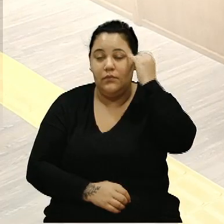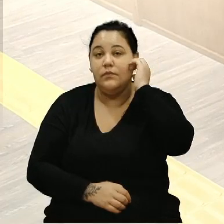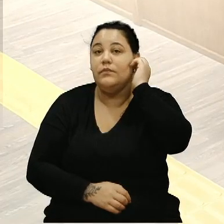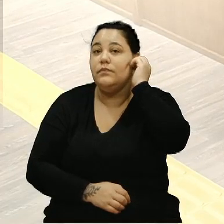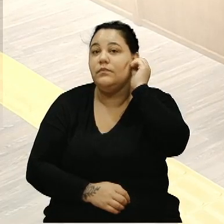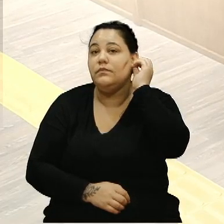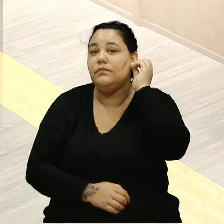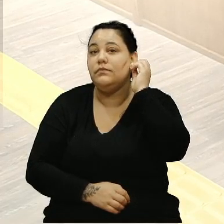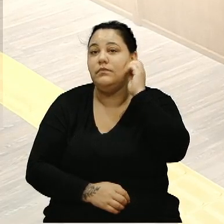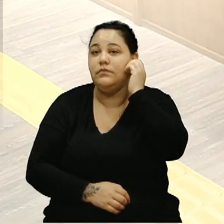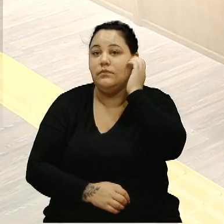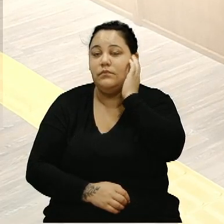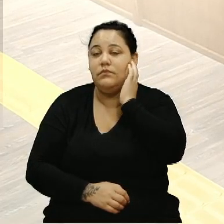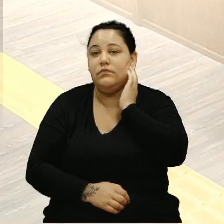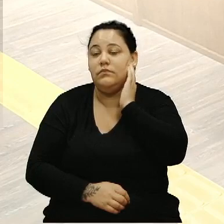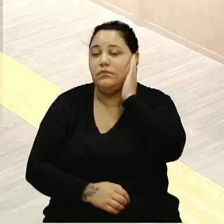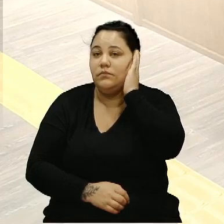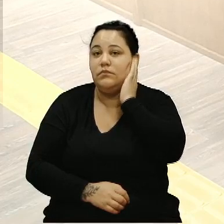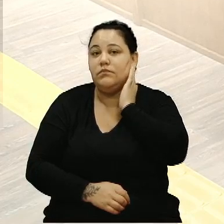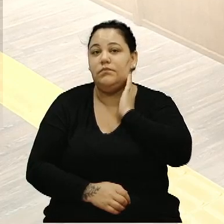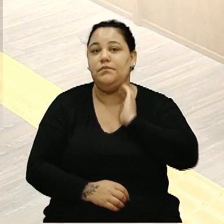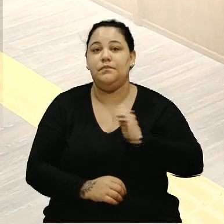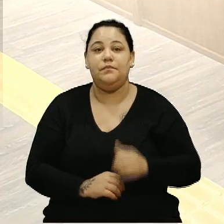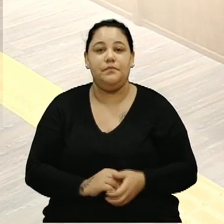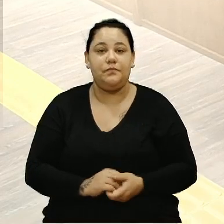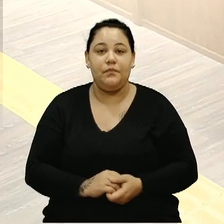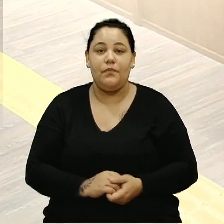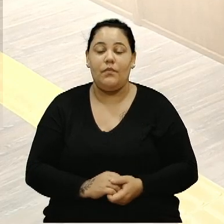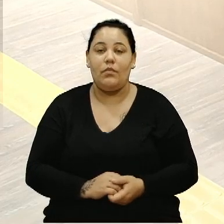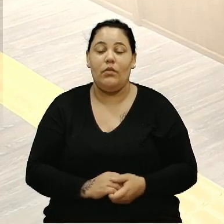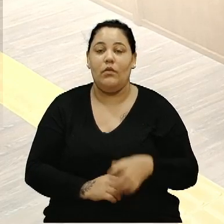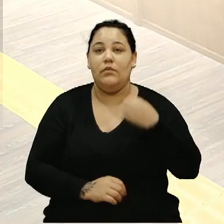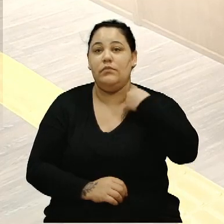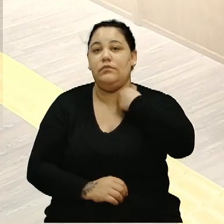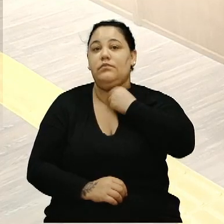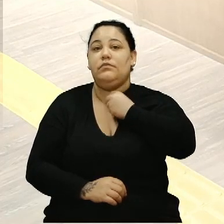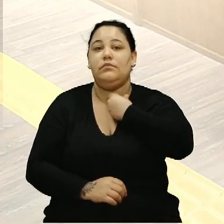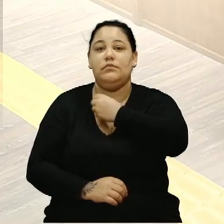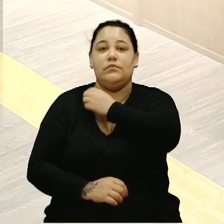voto, Sr. Presidente. Sr. Presidente, novos colegas,